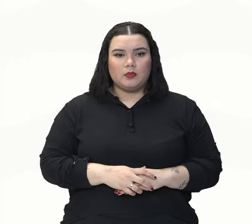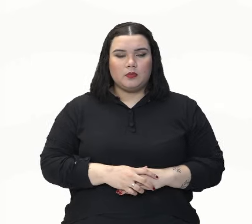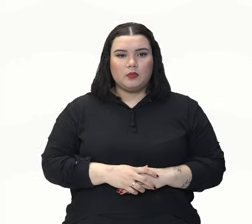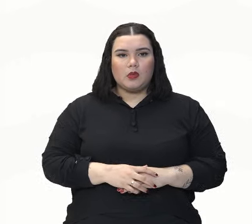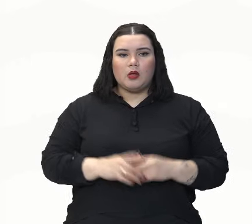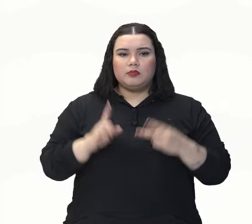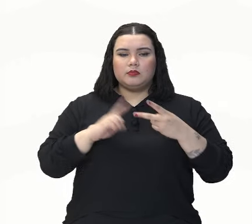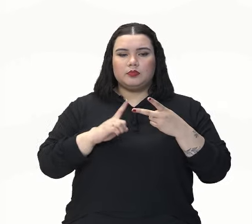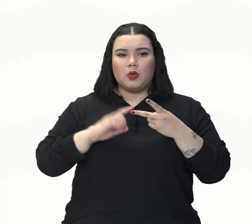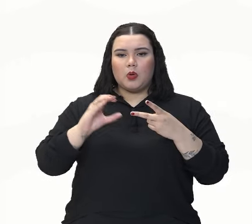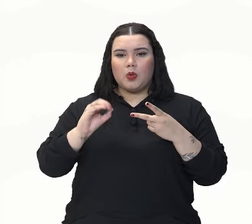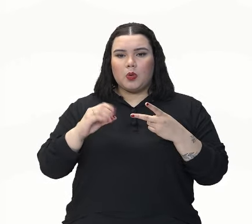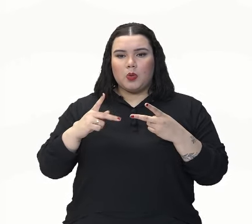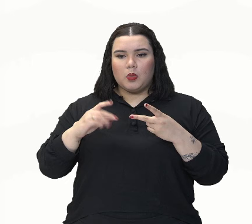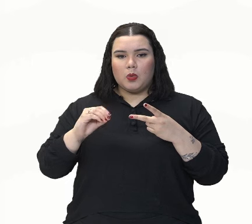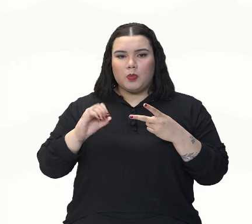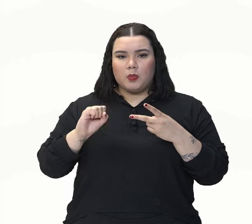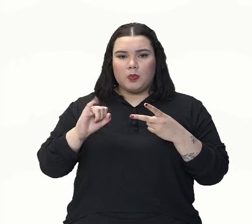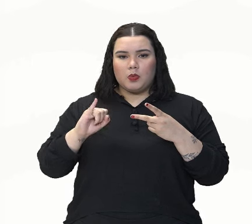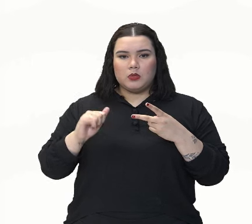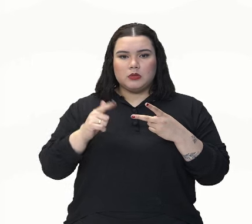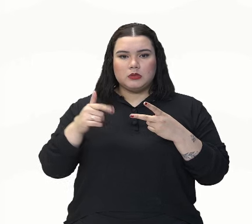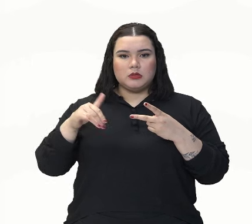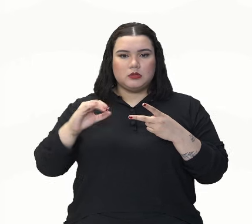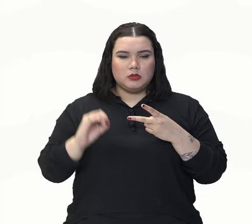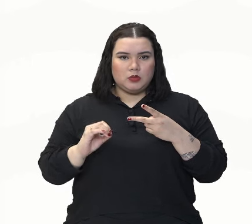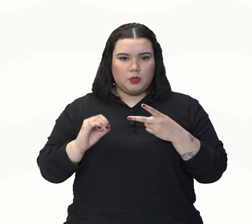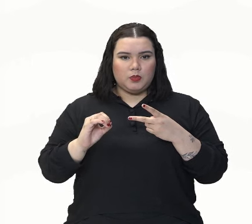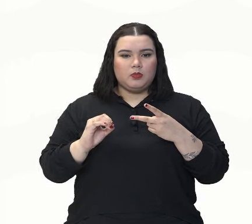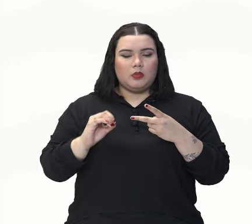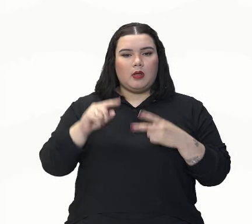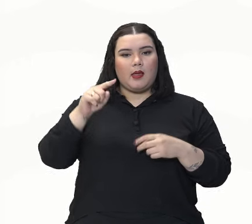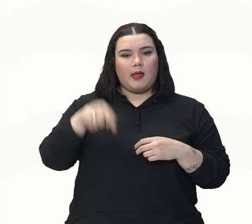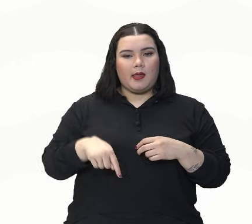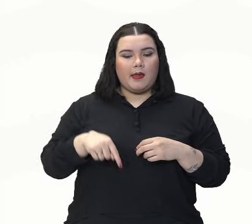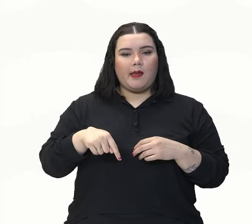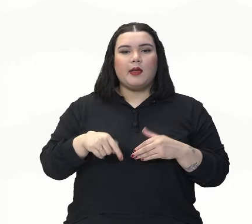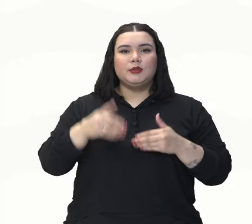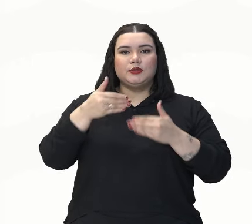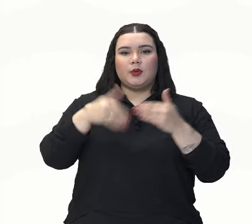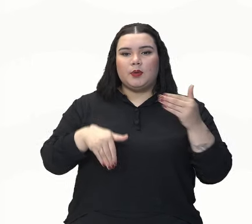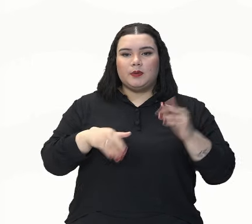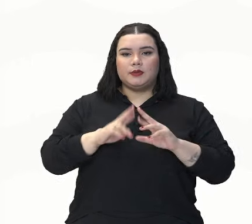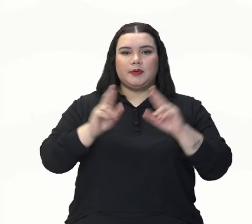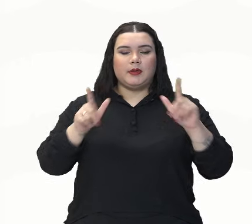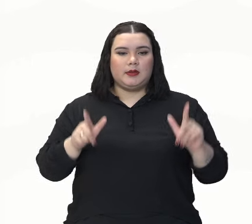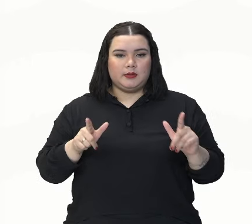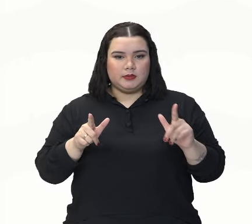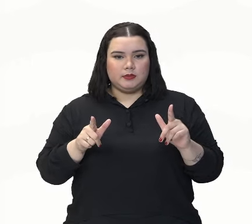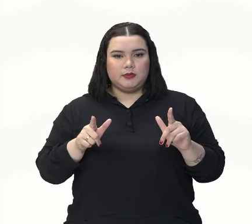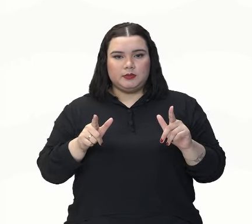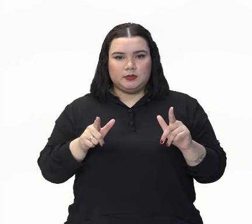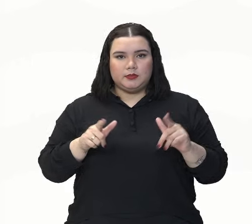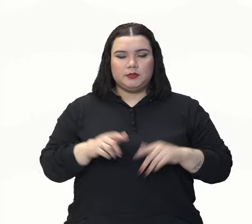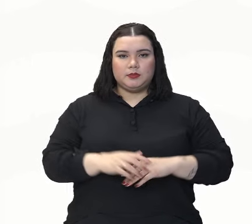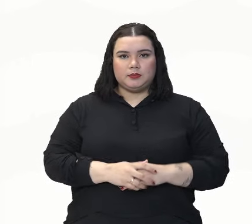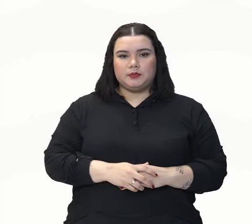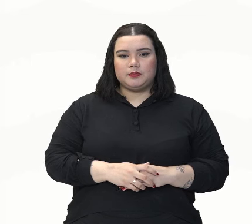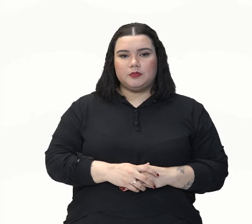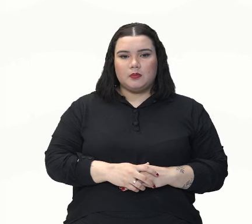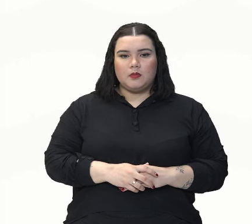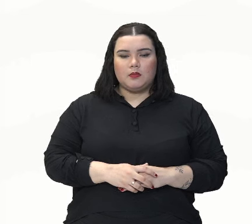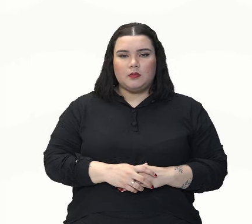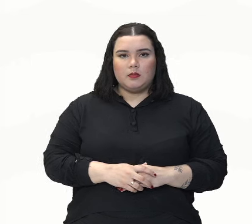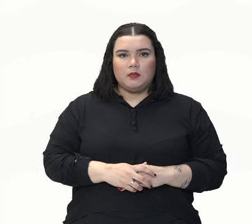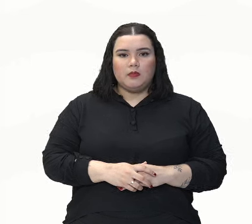Oposição, conjunção adversativa. Quando se tem um adversativo, vem de adversário, né? Não